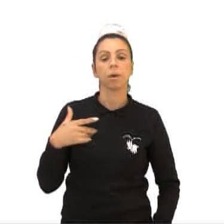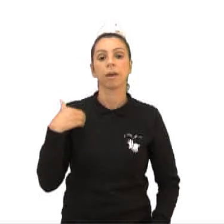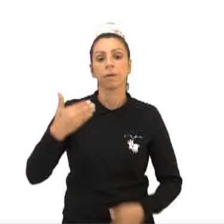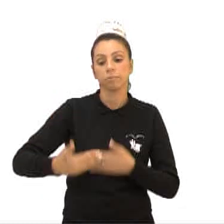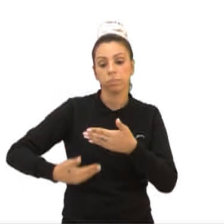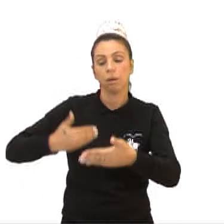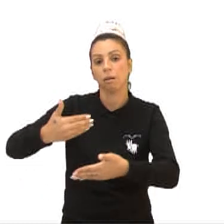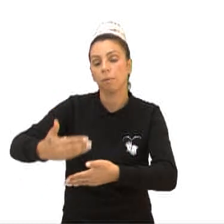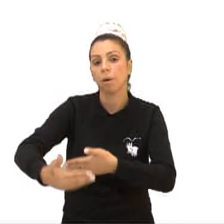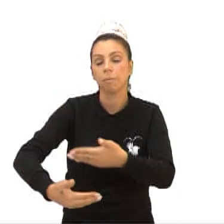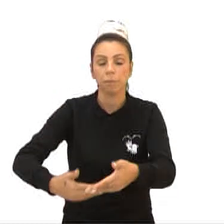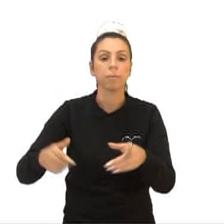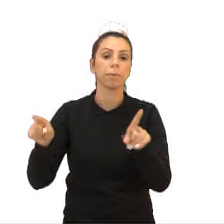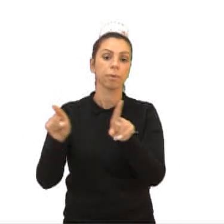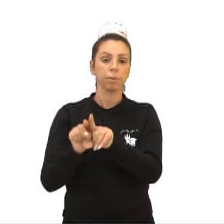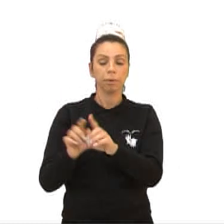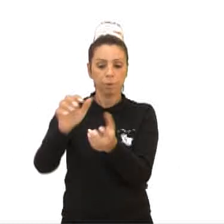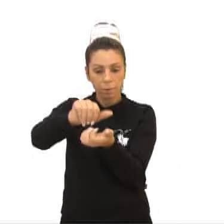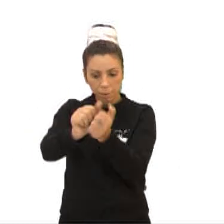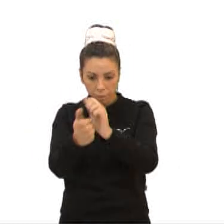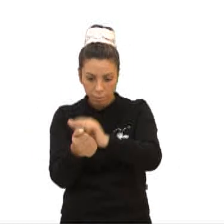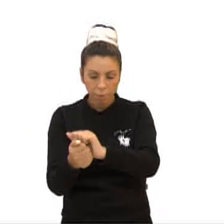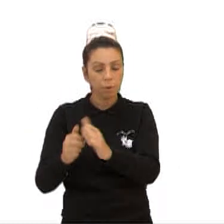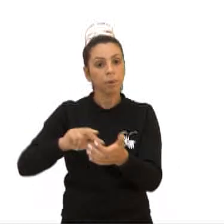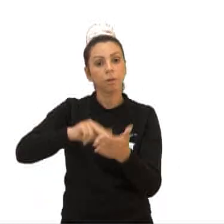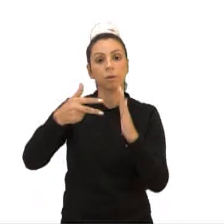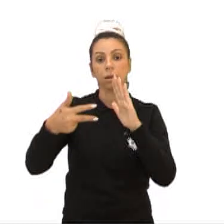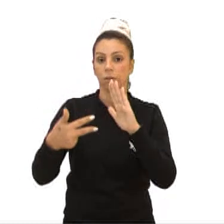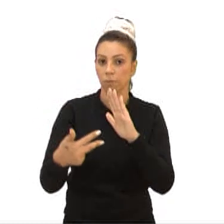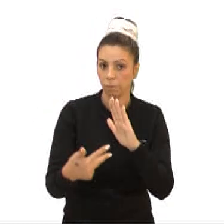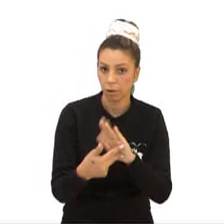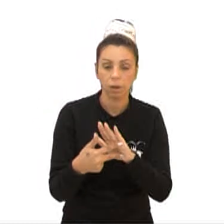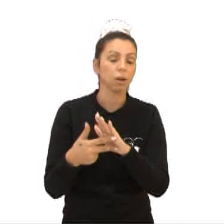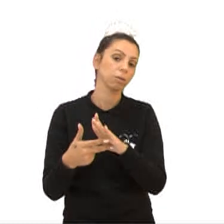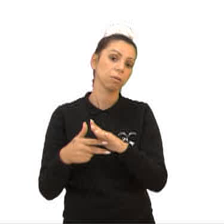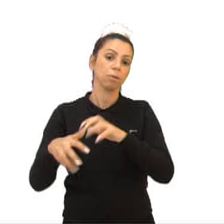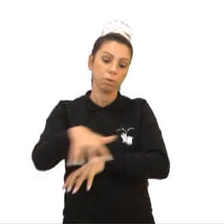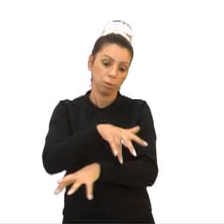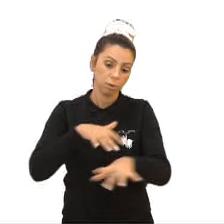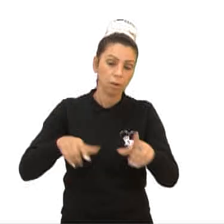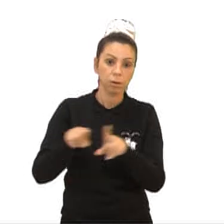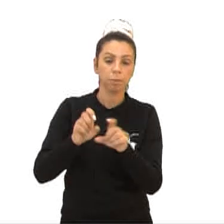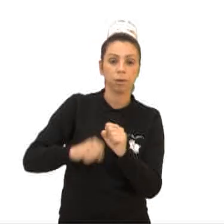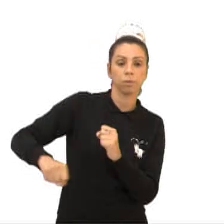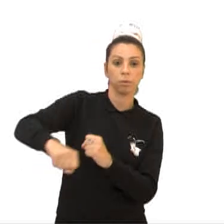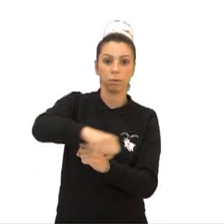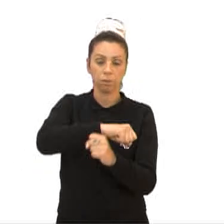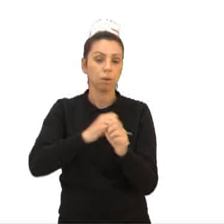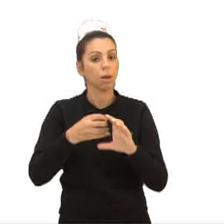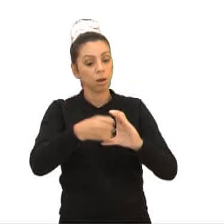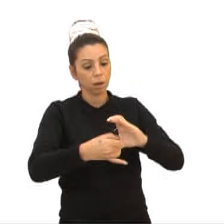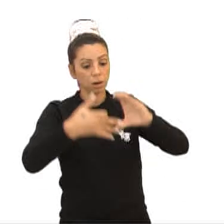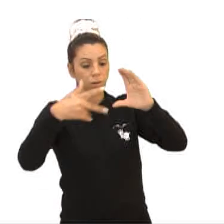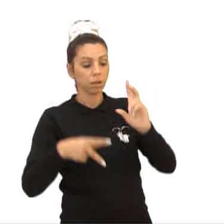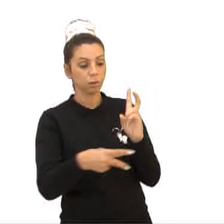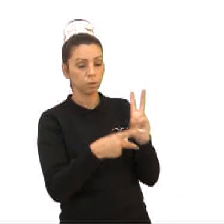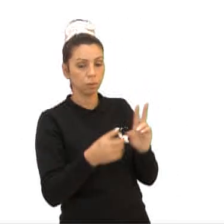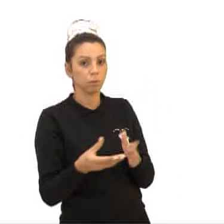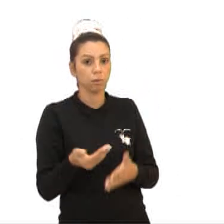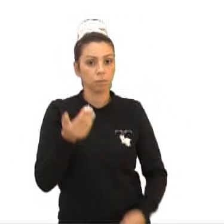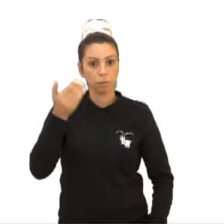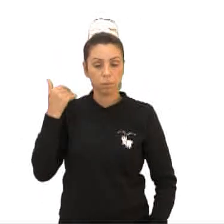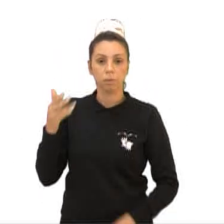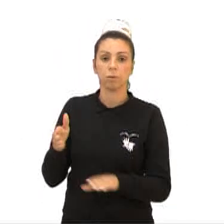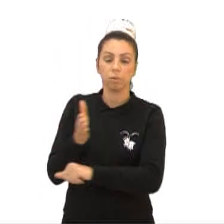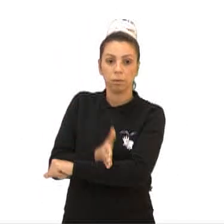variação através do tempo, tendo o formato e significado pré-estabelecido com intuito cerimonial ou social. Característica dos povos antigos, período pré